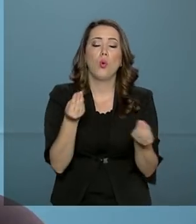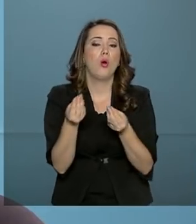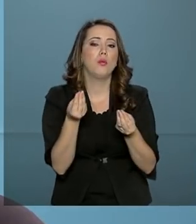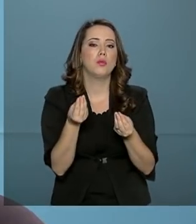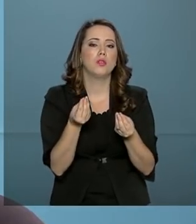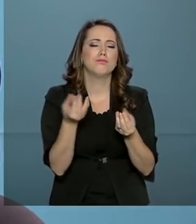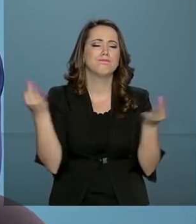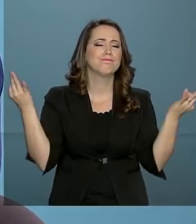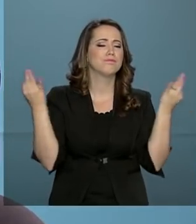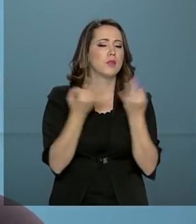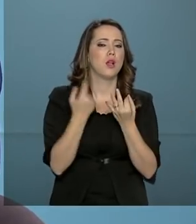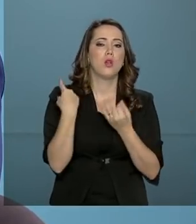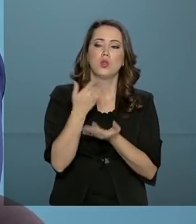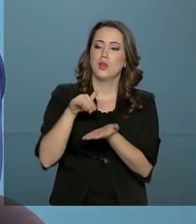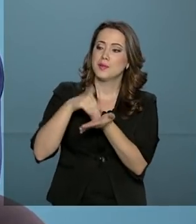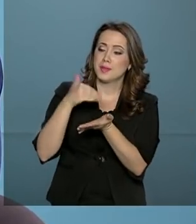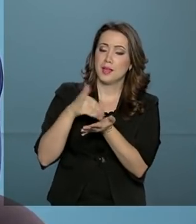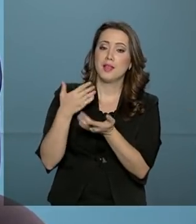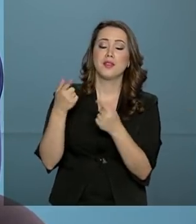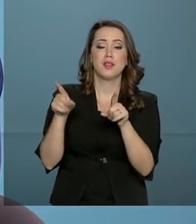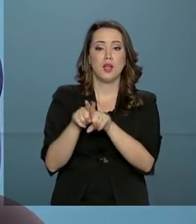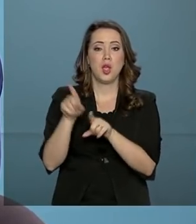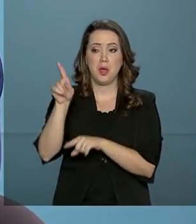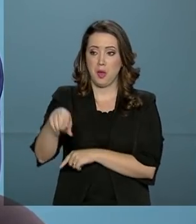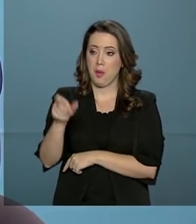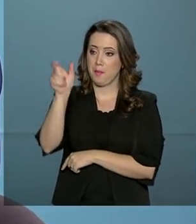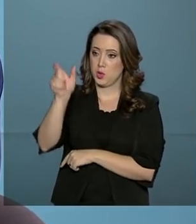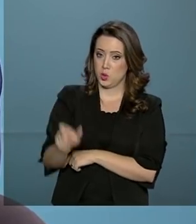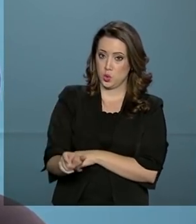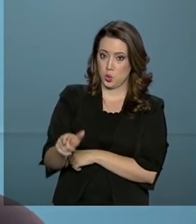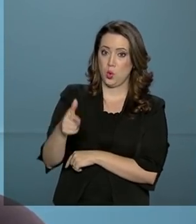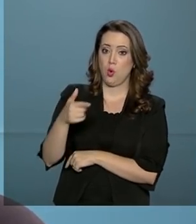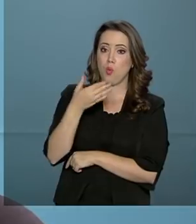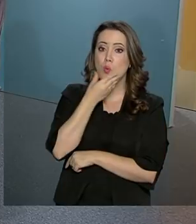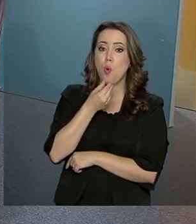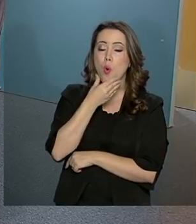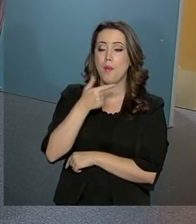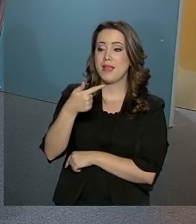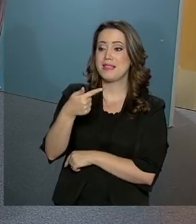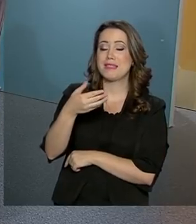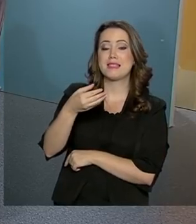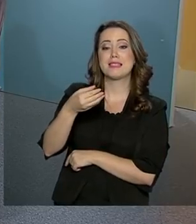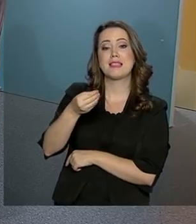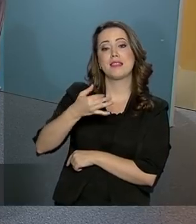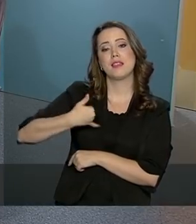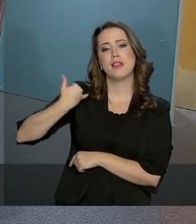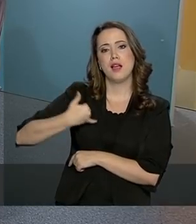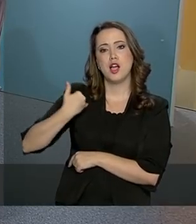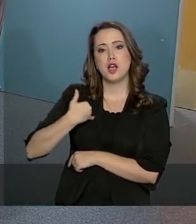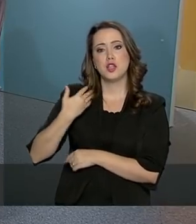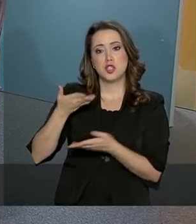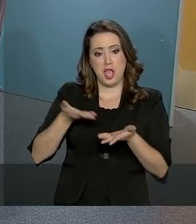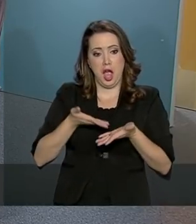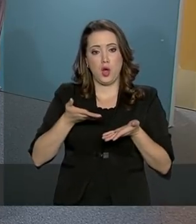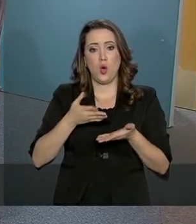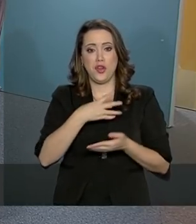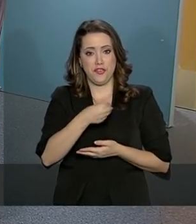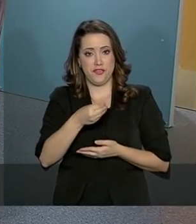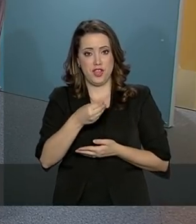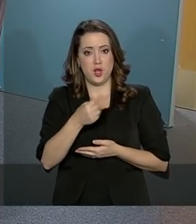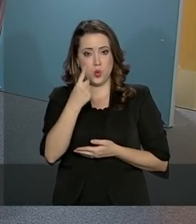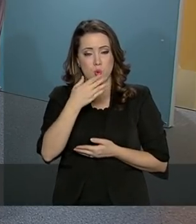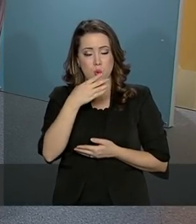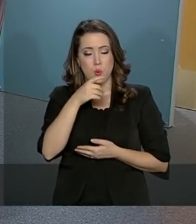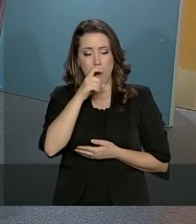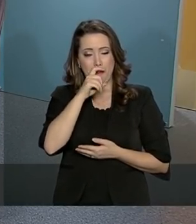forma extraordinária. O nosso secretário, inclusive, ele é um idoso, com 70 anos, que vai ser pai agora. Esse é um profissional da área da